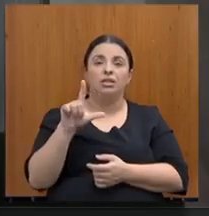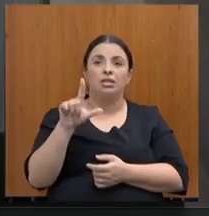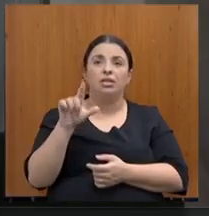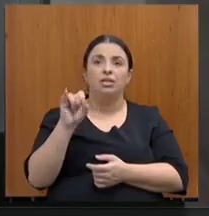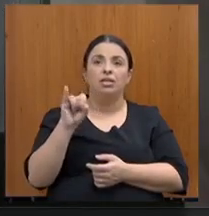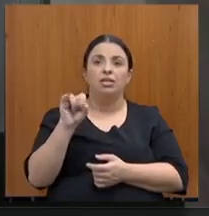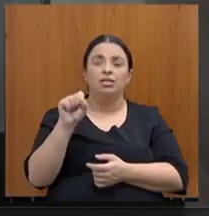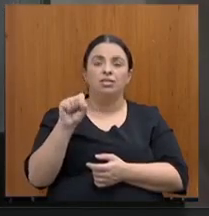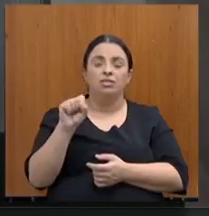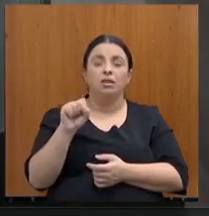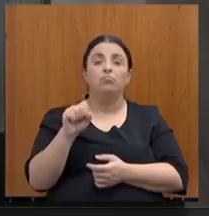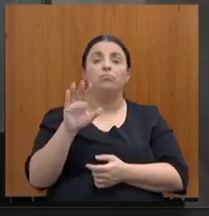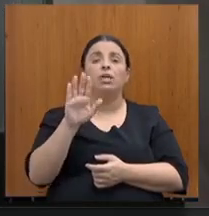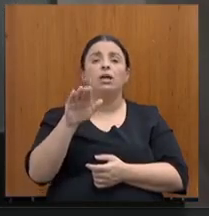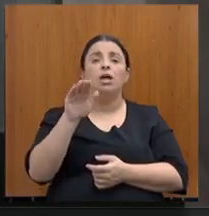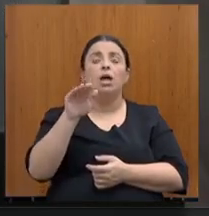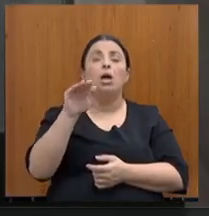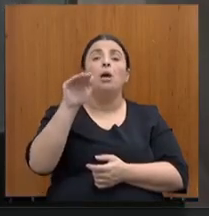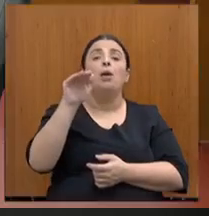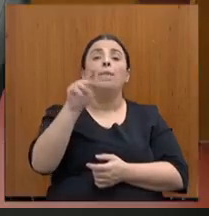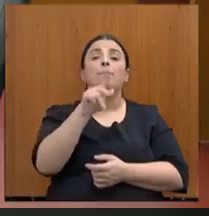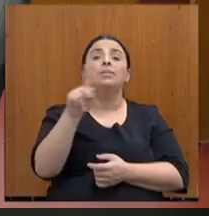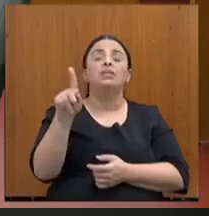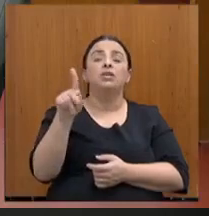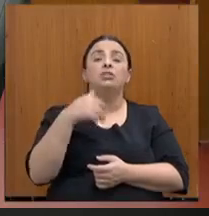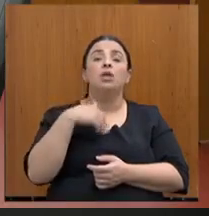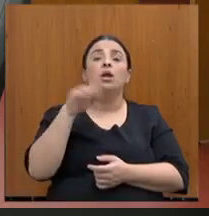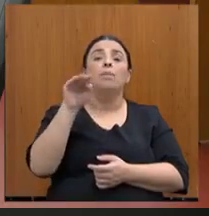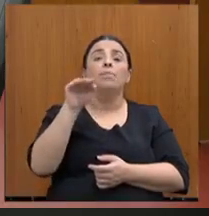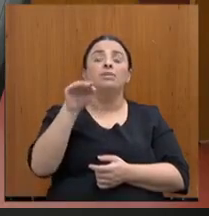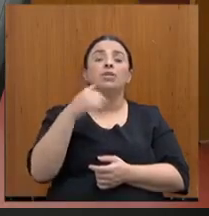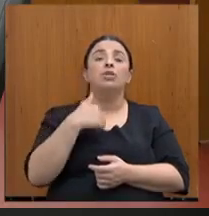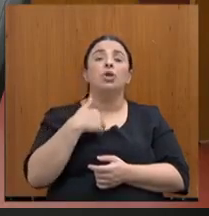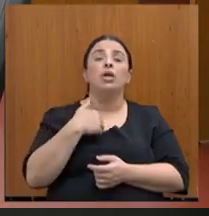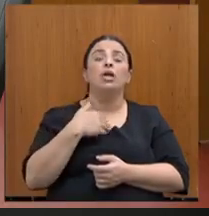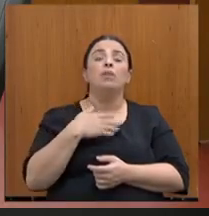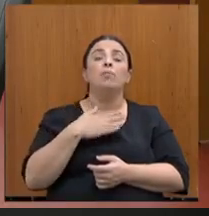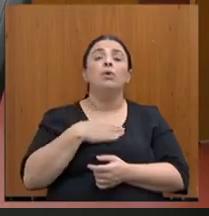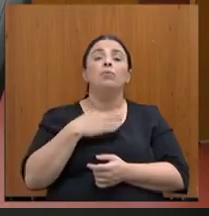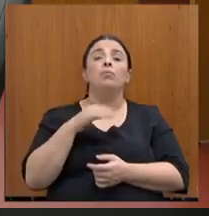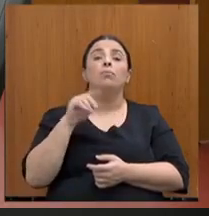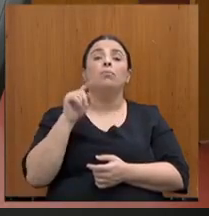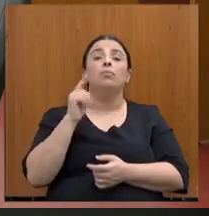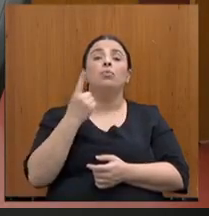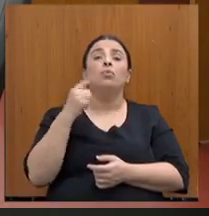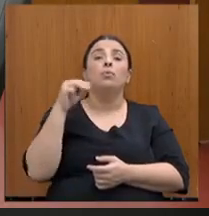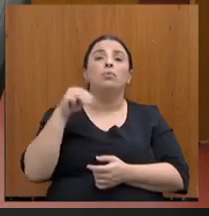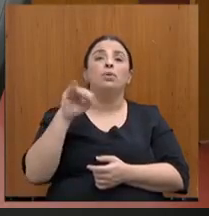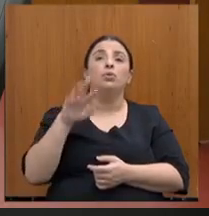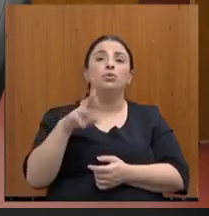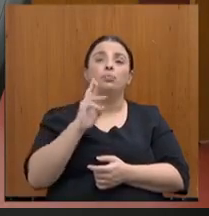Presidente. Celise, nossa companheira. Presidente, eu queria só usar um minutinho aqui da minha réplica. Você quer a réplica? Pois não, então,